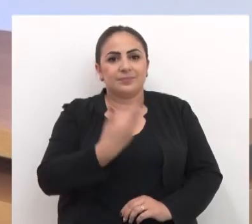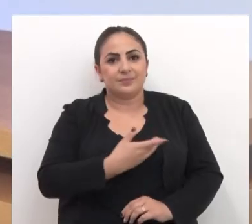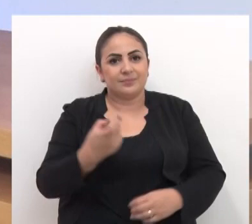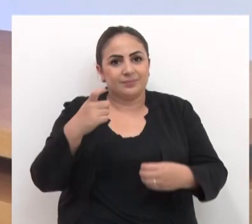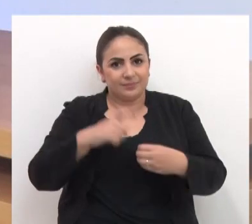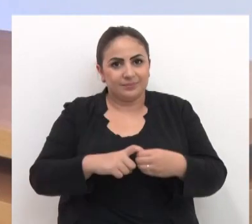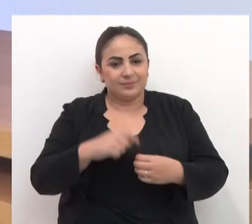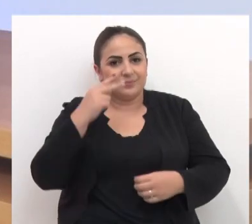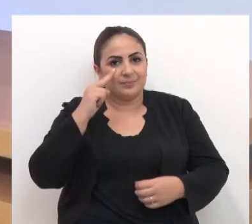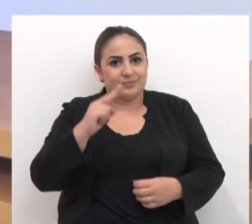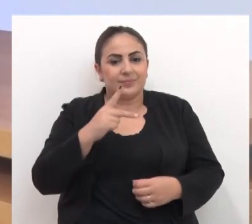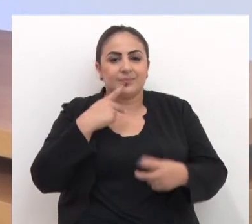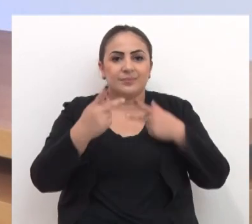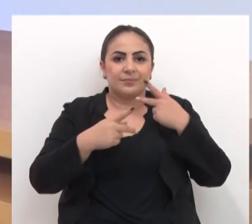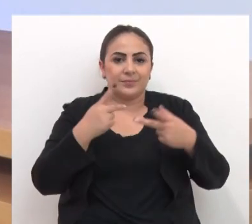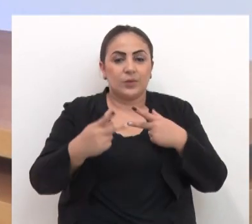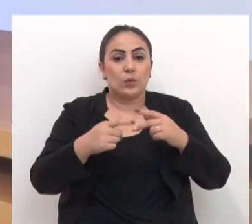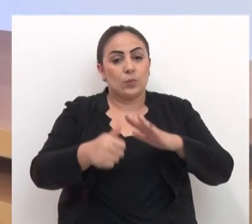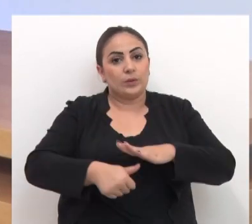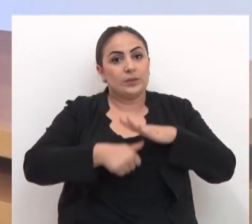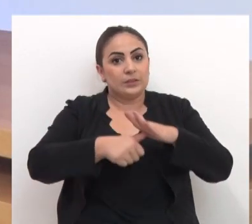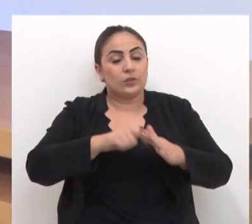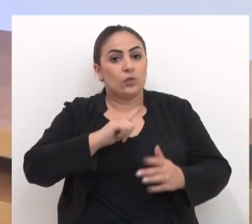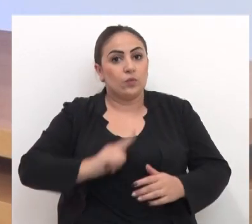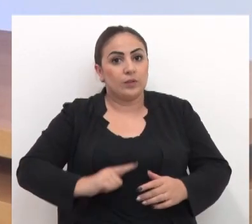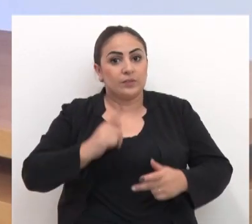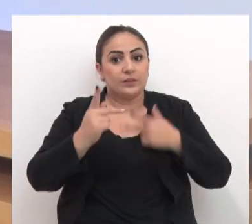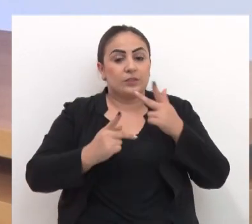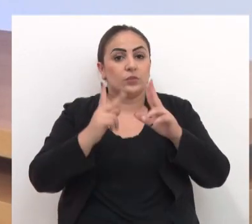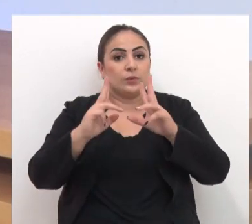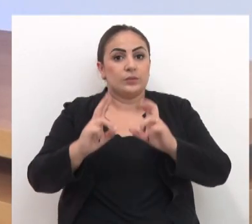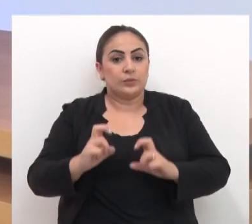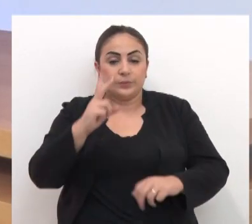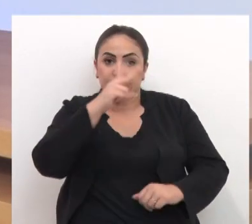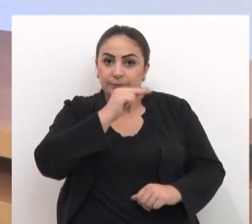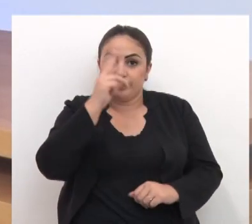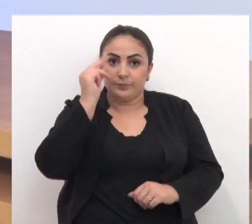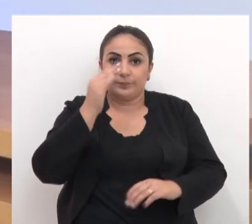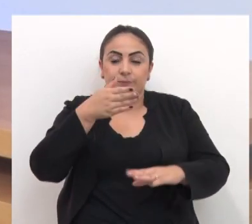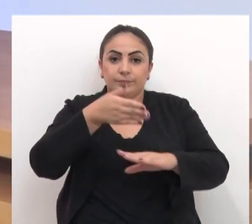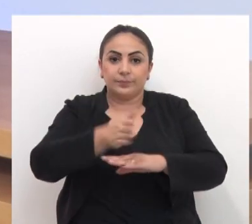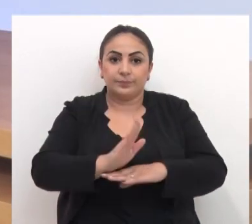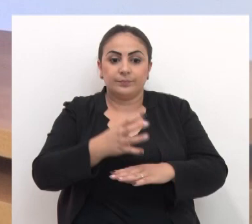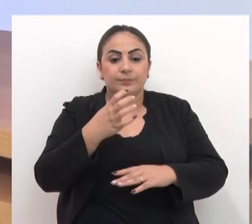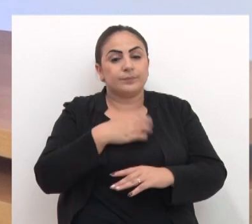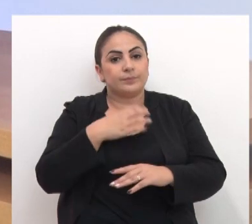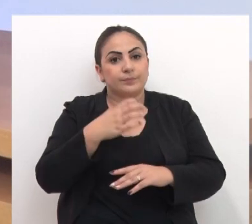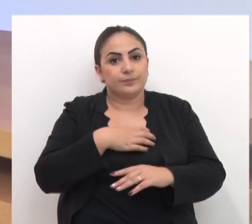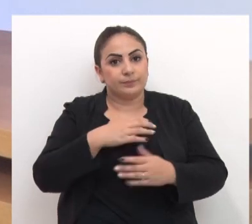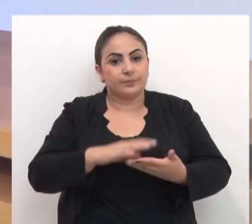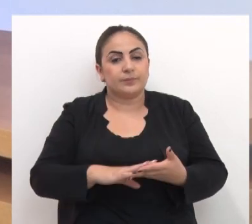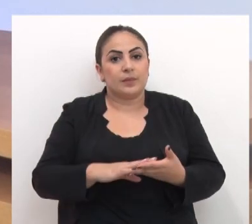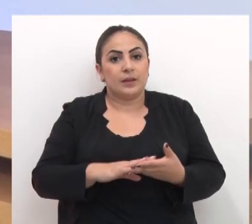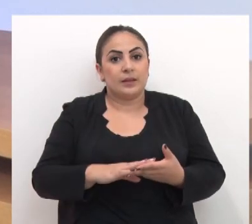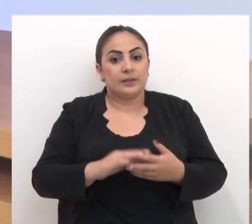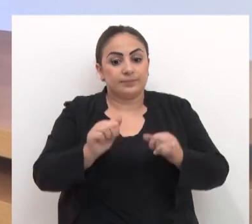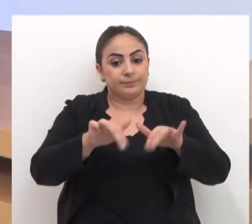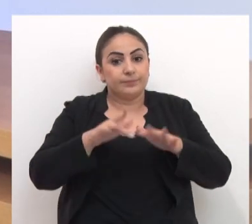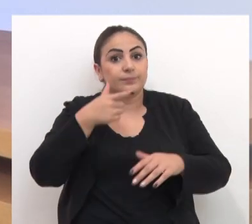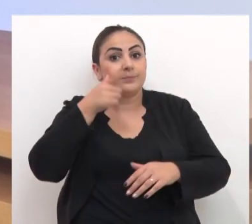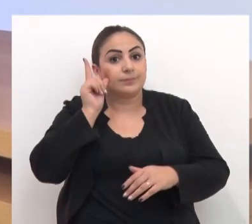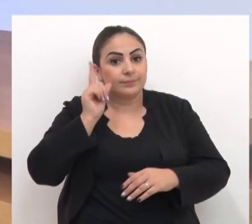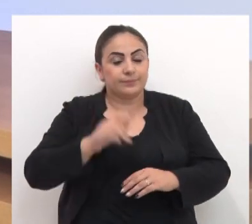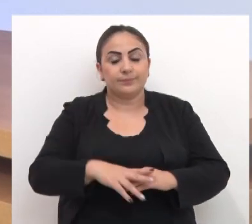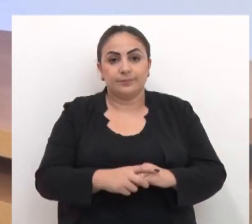Estamos de volta para conferir o que disse o líder do governo sobre a matéria do Poder Executivo que foi aprovada de forma